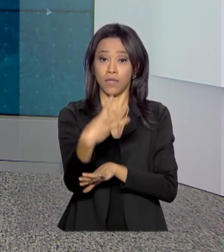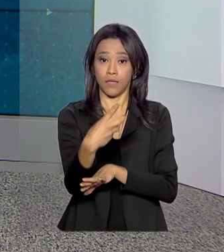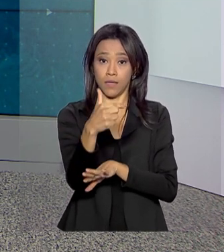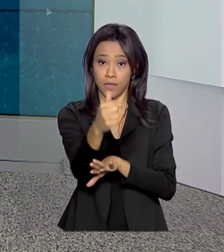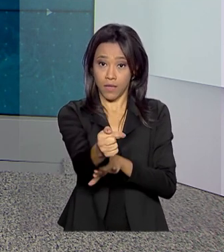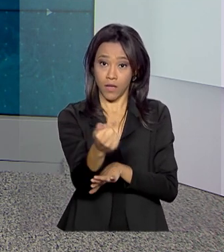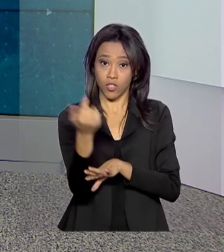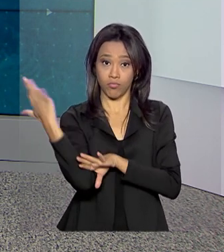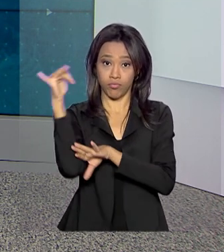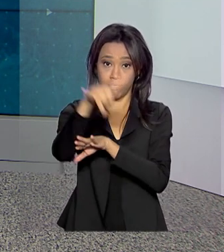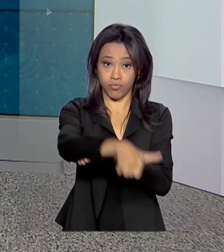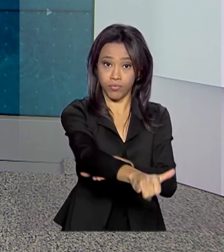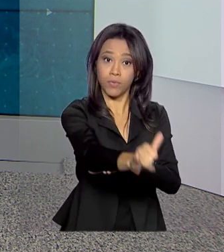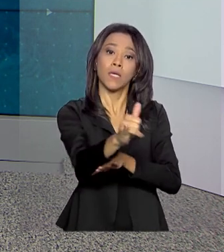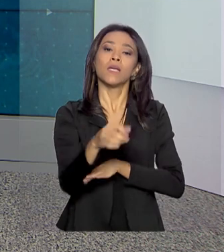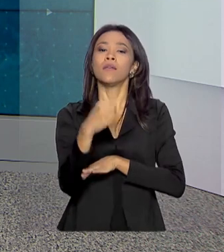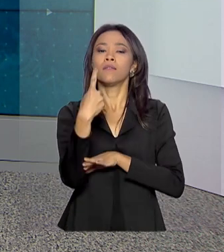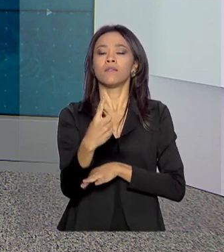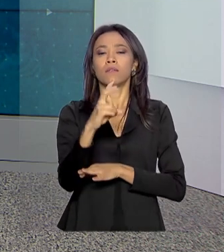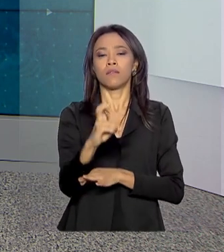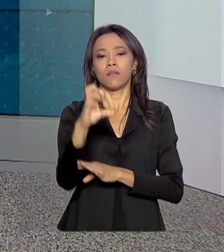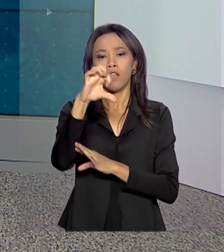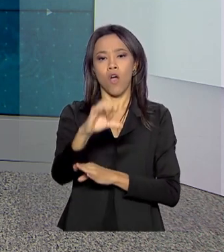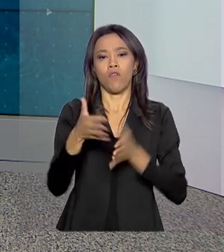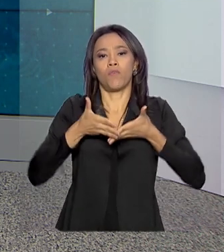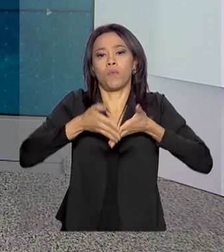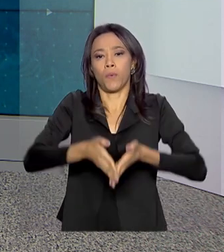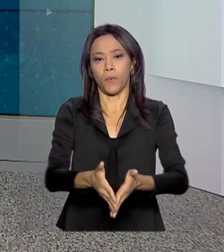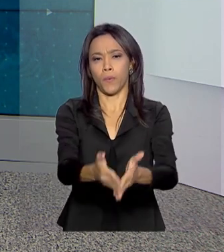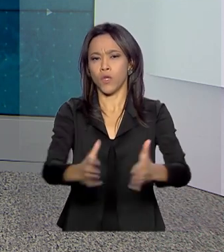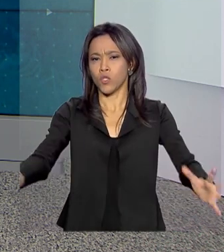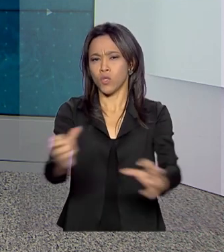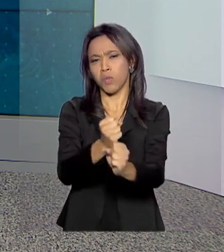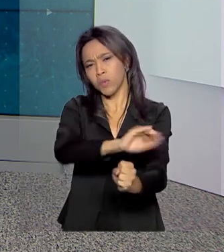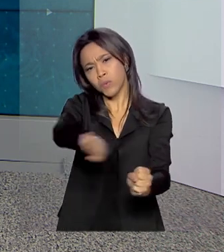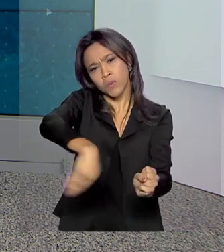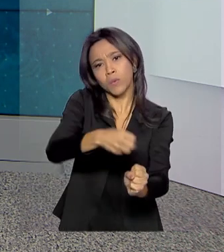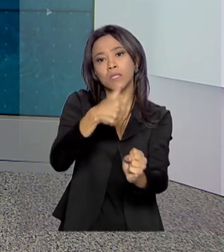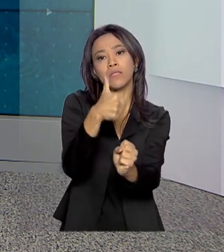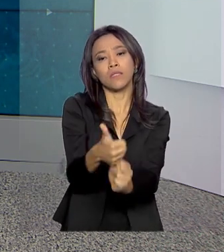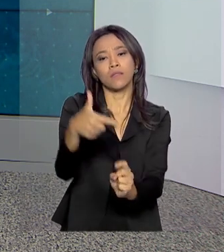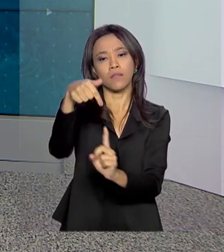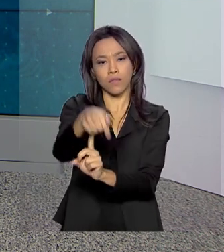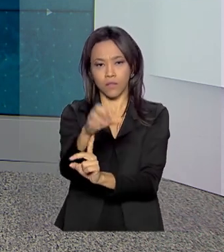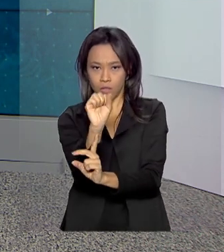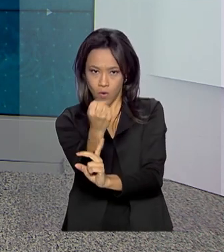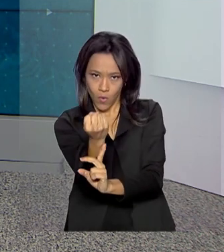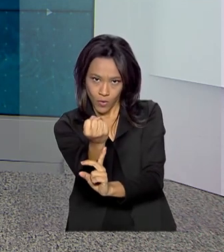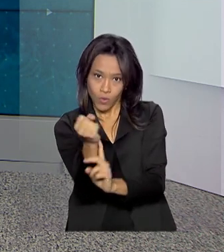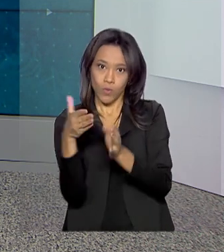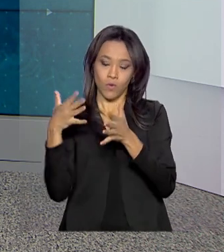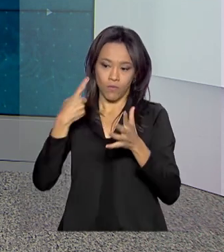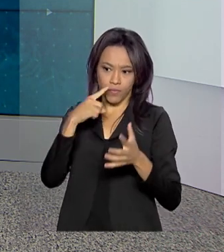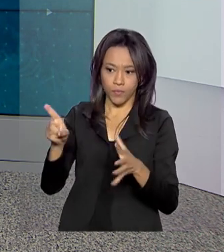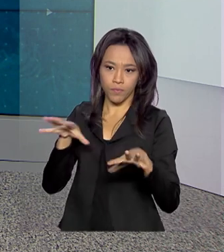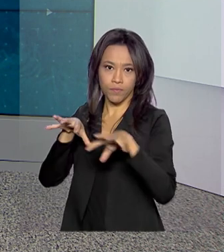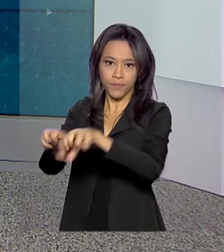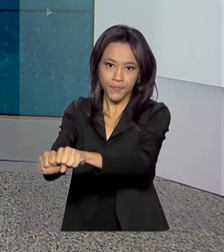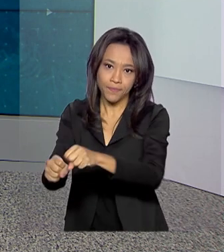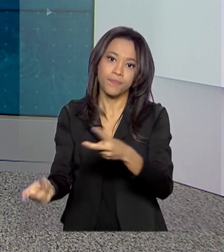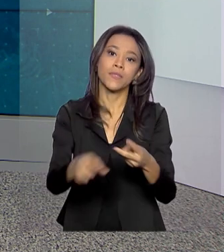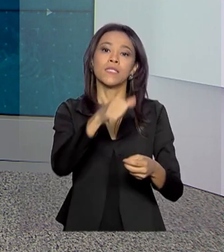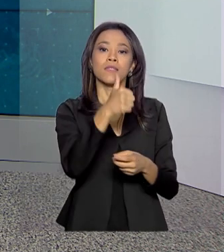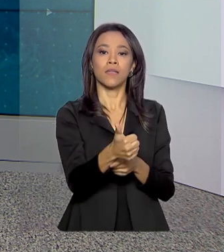159 embarcações. No total, 178 embarcações foram apreendidas, 127